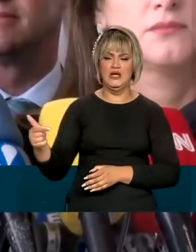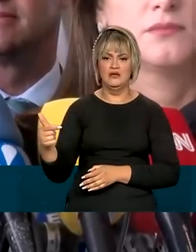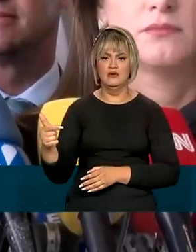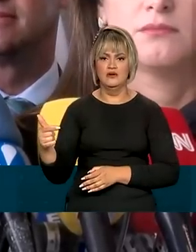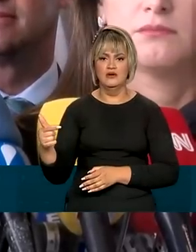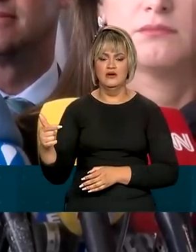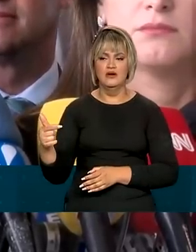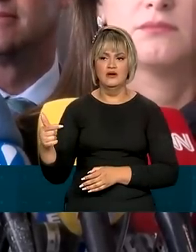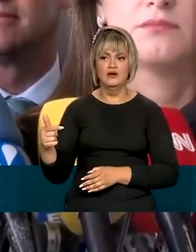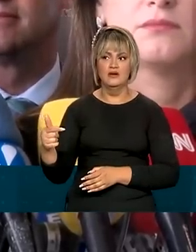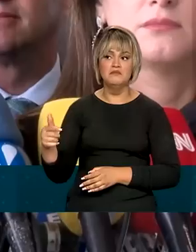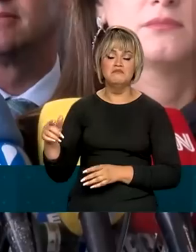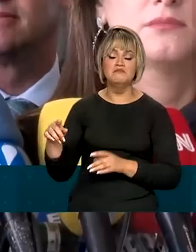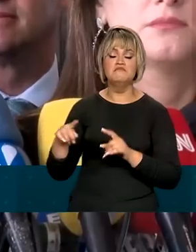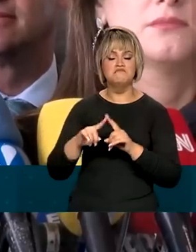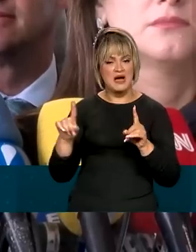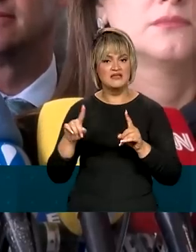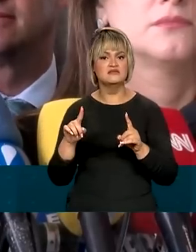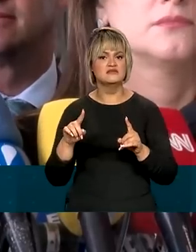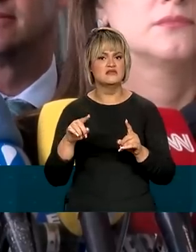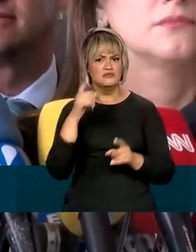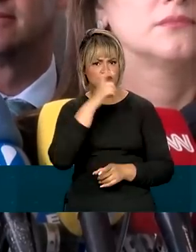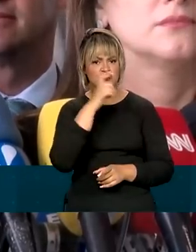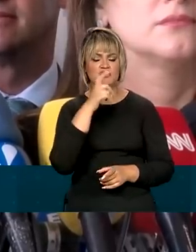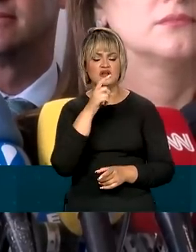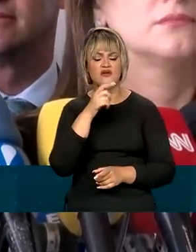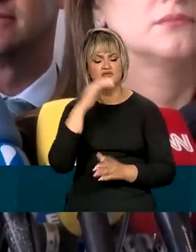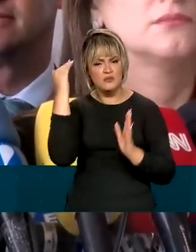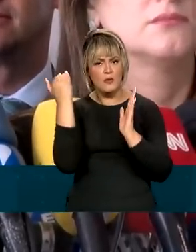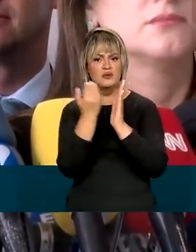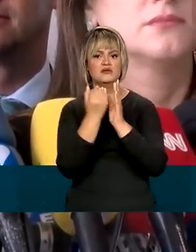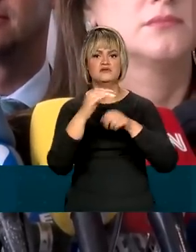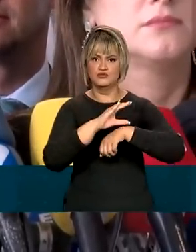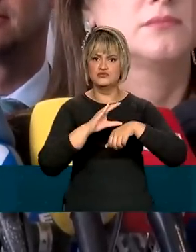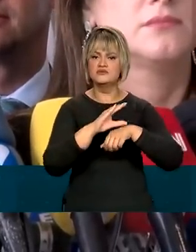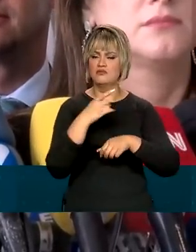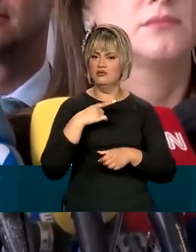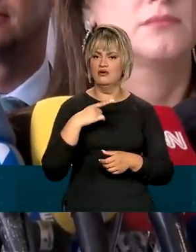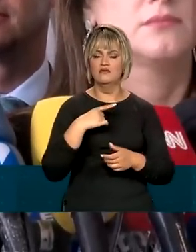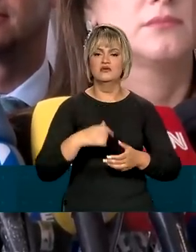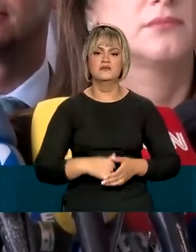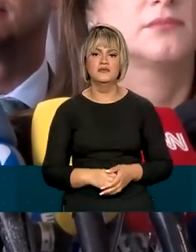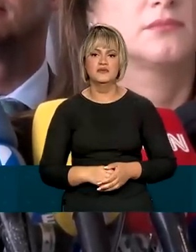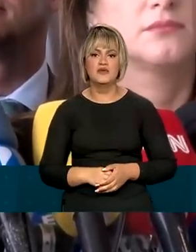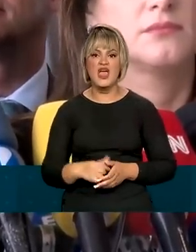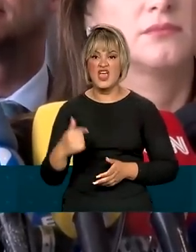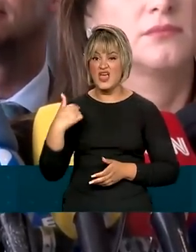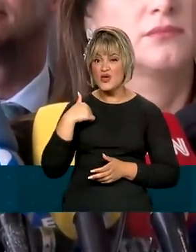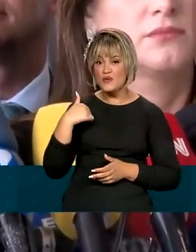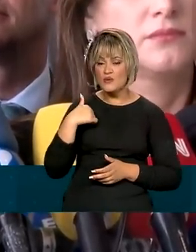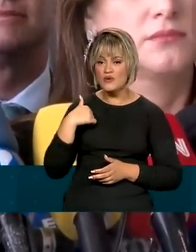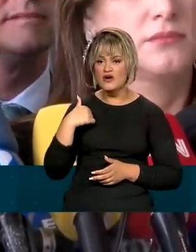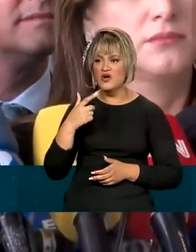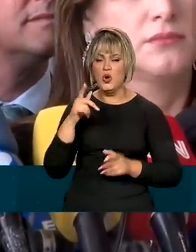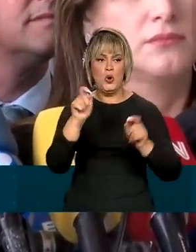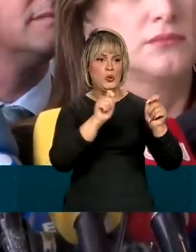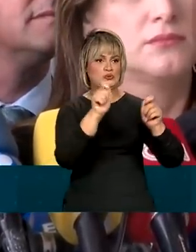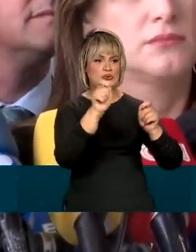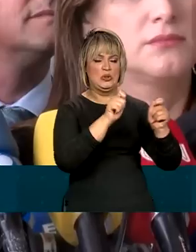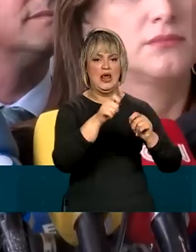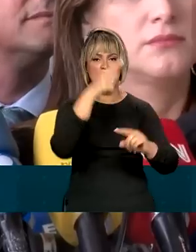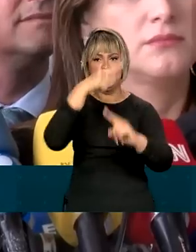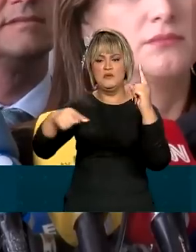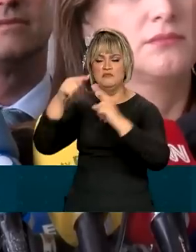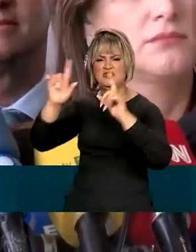acusadores, sempre joguei dentro das quatro linhas da Constituição. Nunca falei em controlar ou